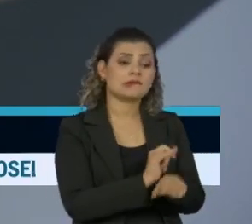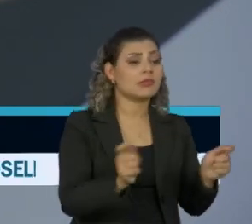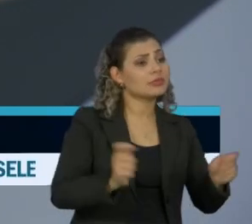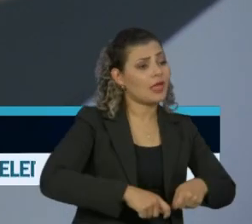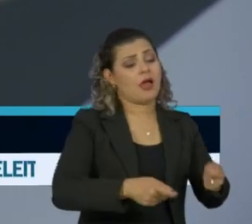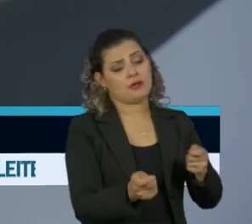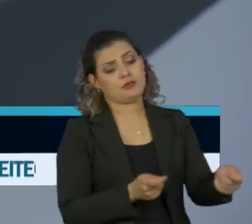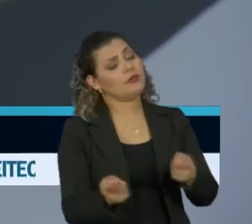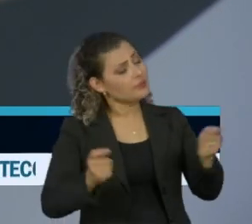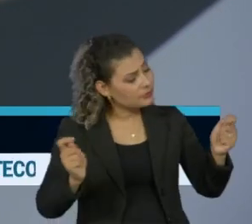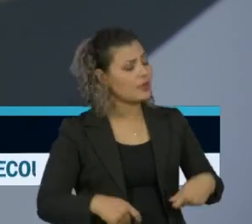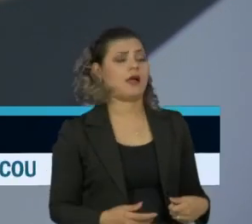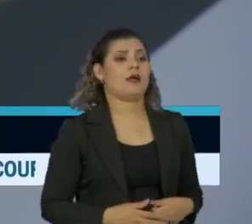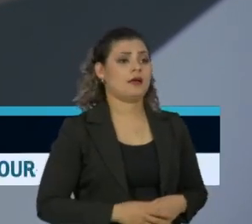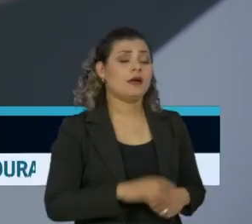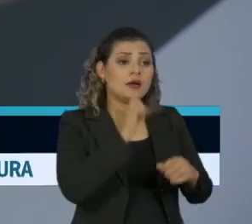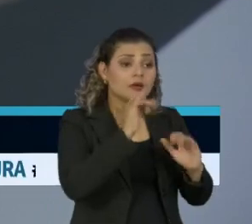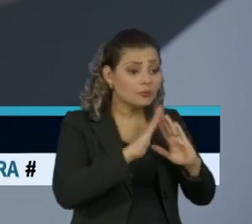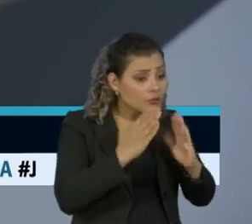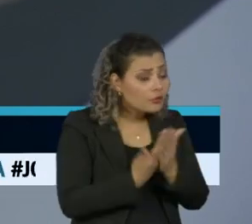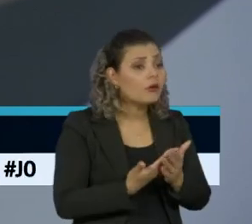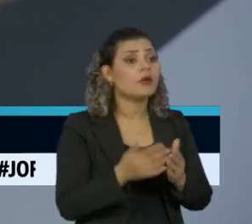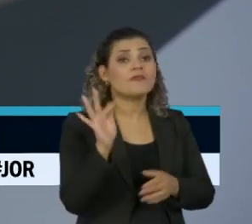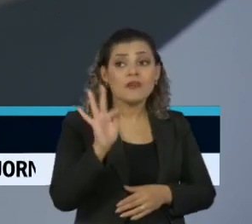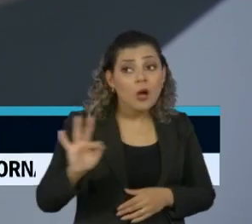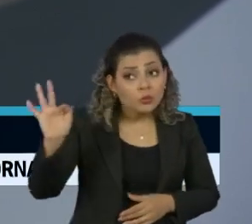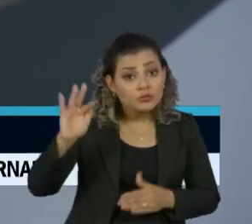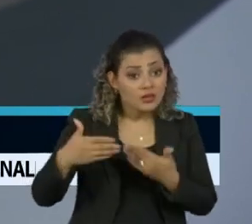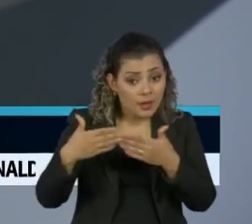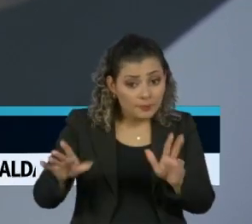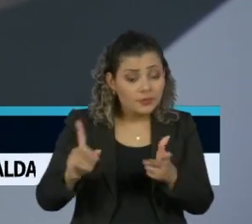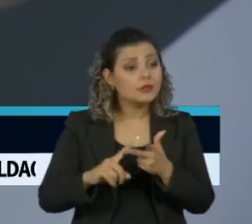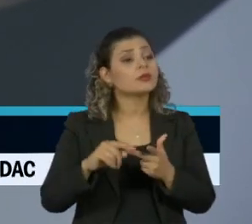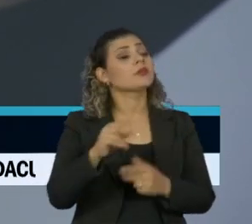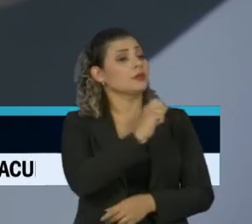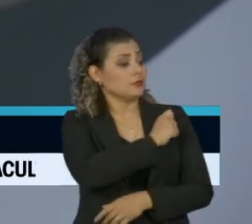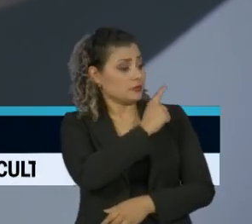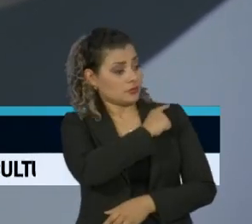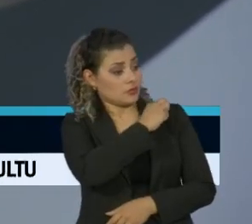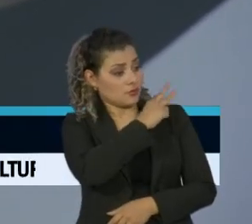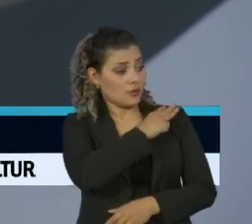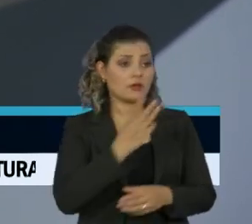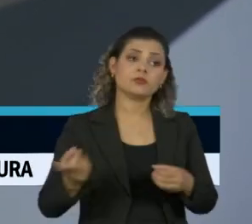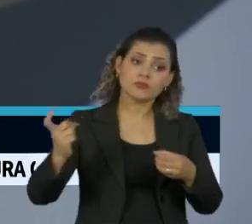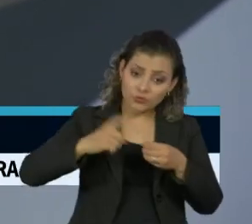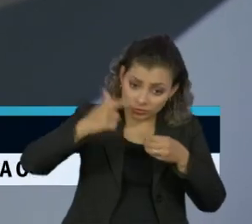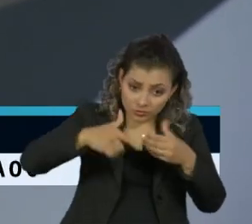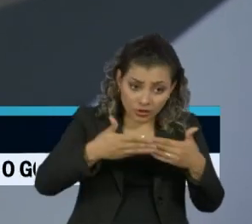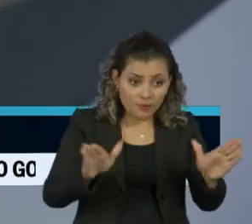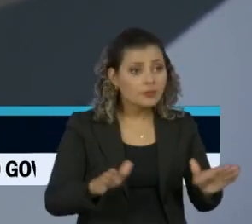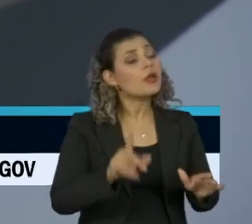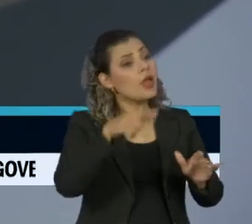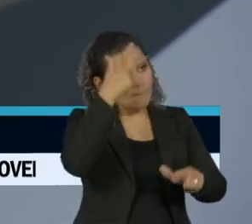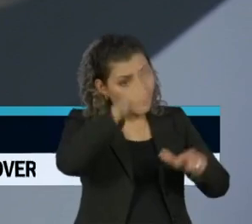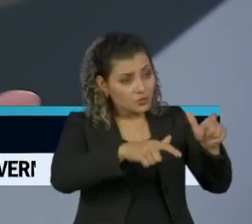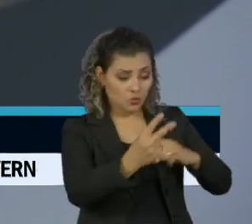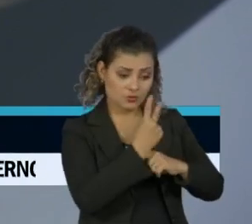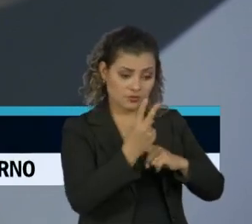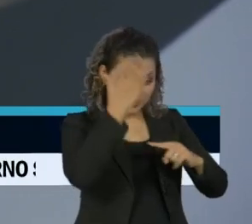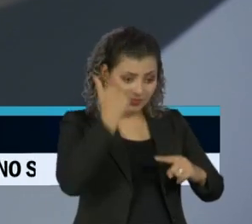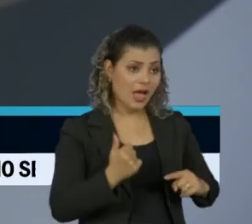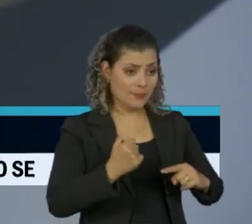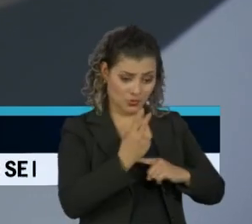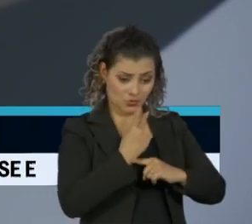Quando você fala em voltar faculdades, voltar ensino médio, são pessoas que sabem se cuidar, sabem